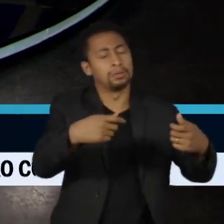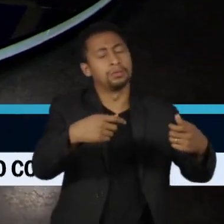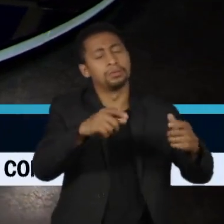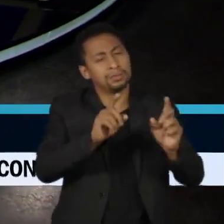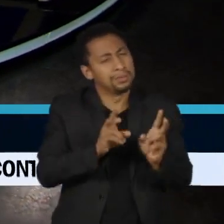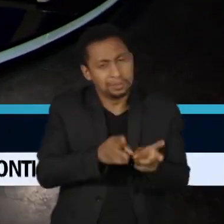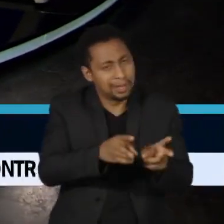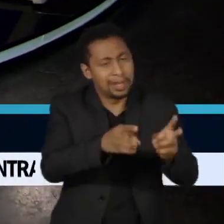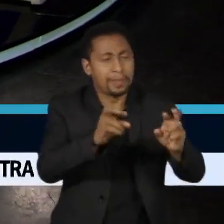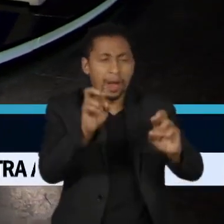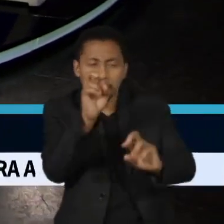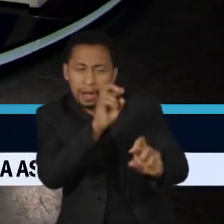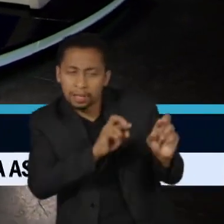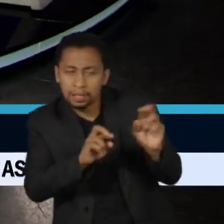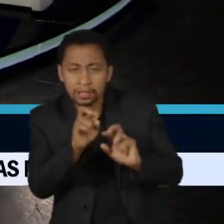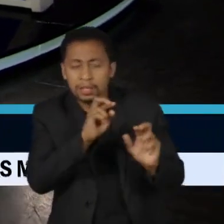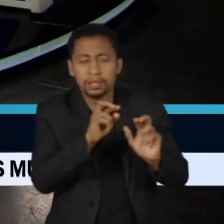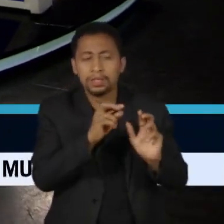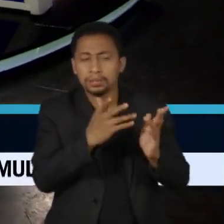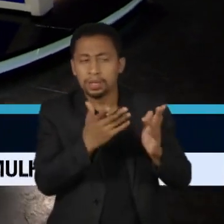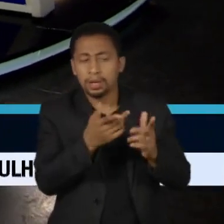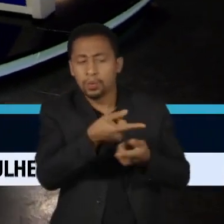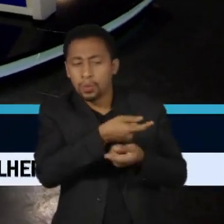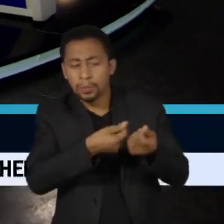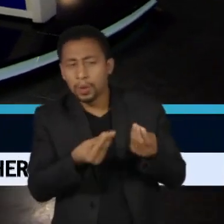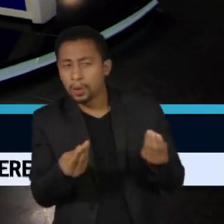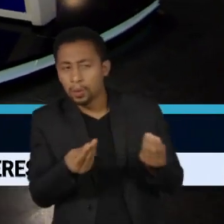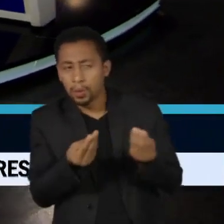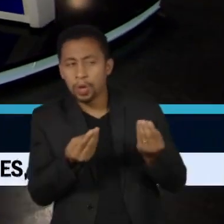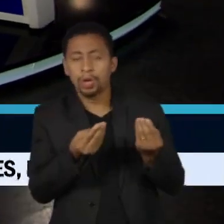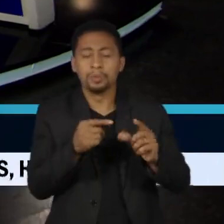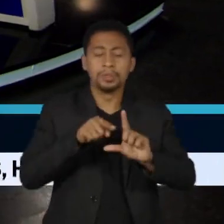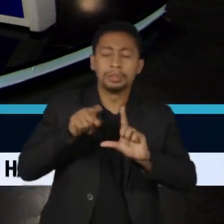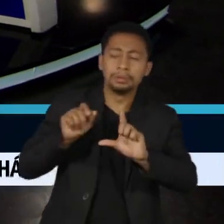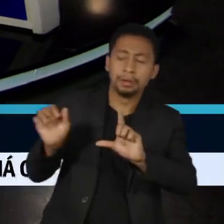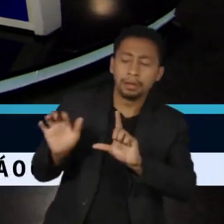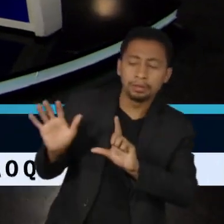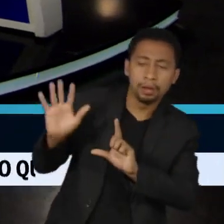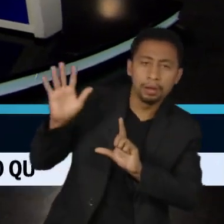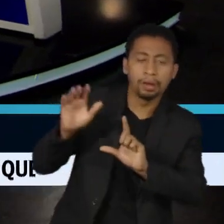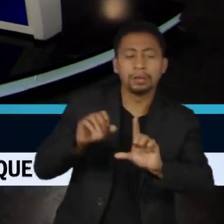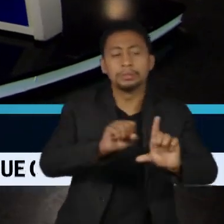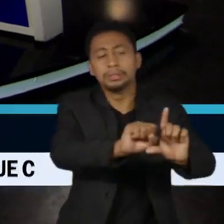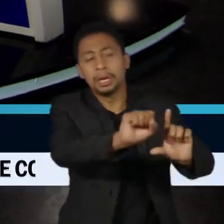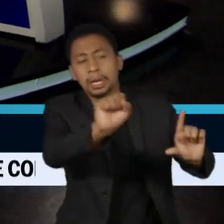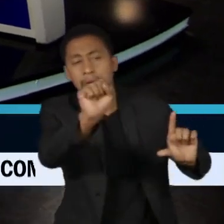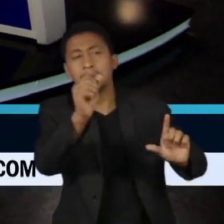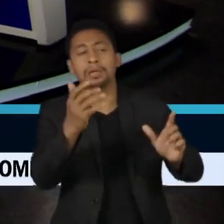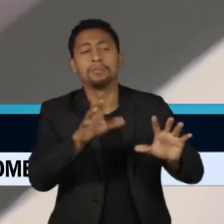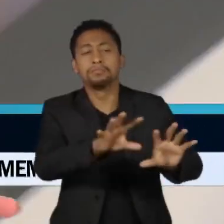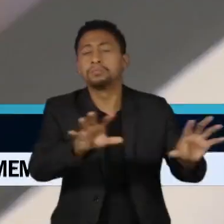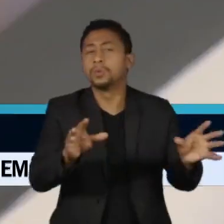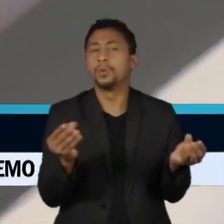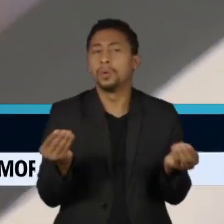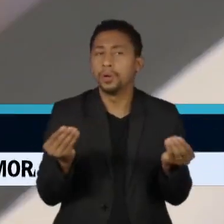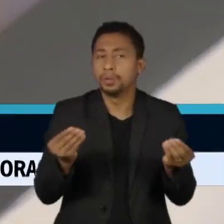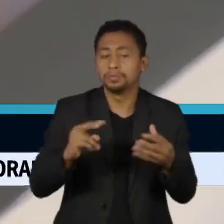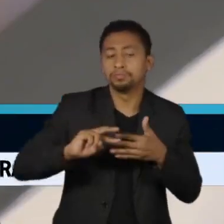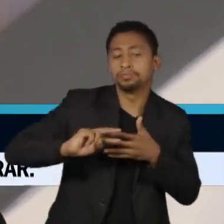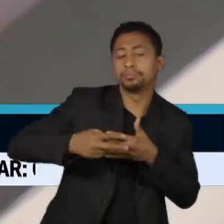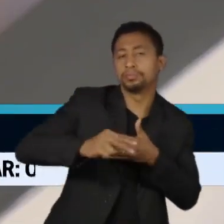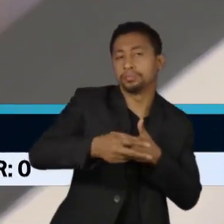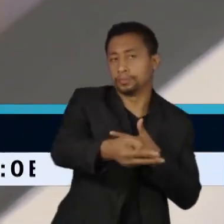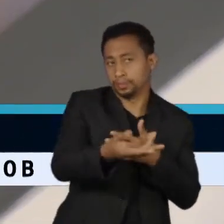fiscais dentro também dos riscos inflacionários que a economia tem. Aparentemente, existe aí um espaço se